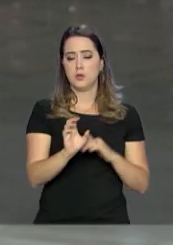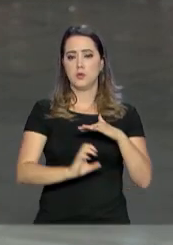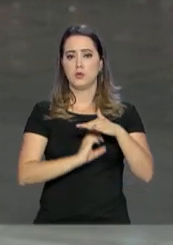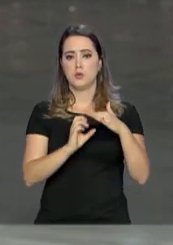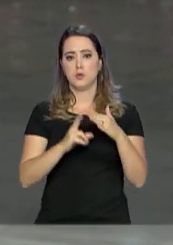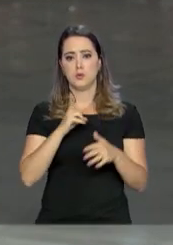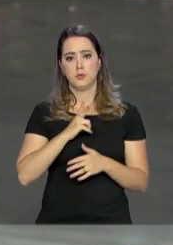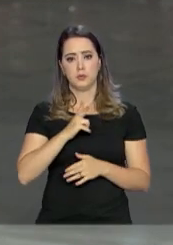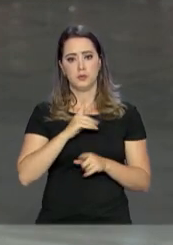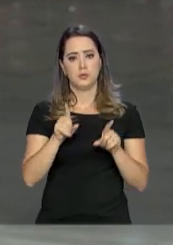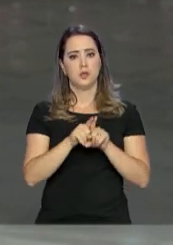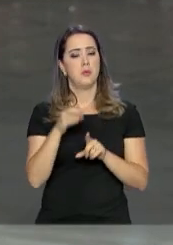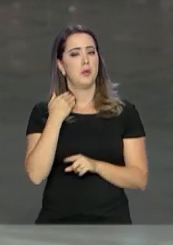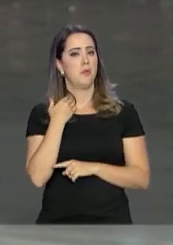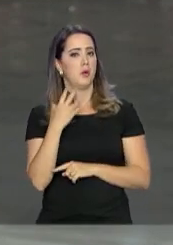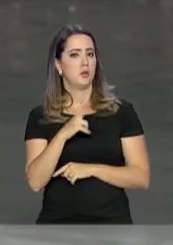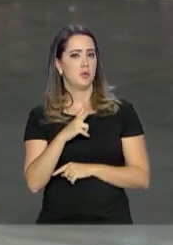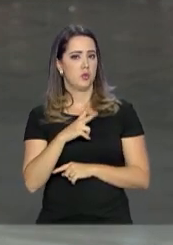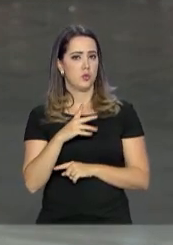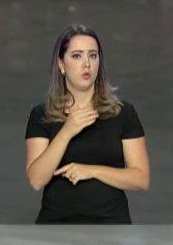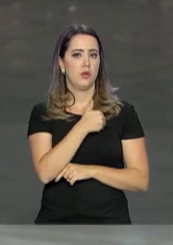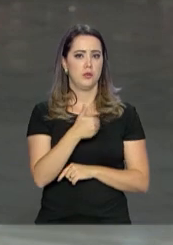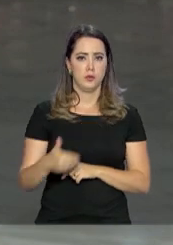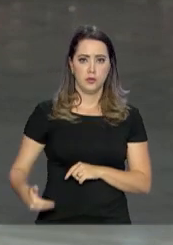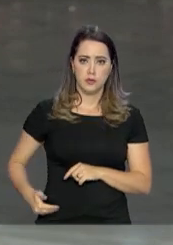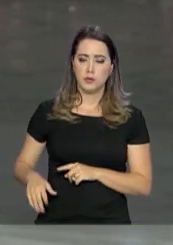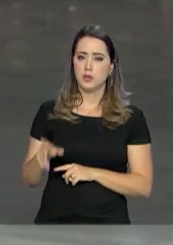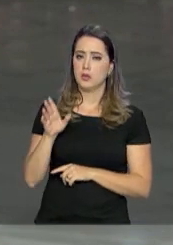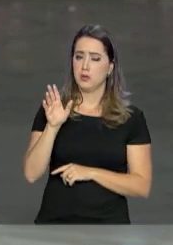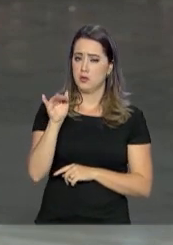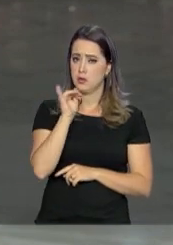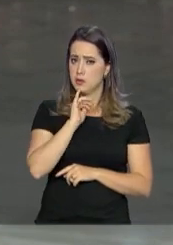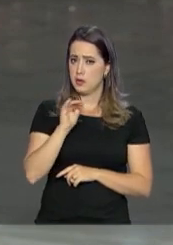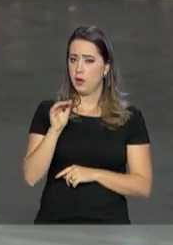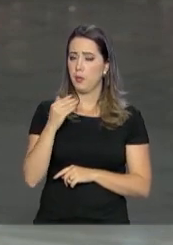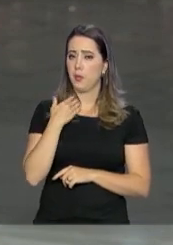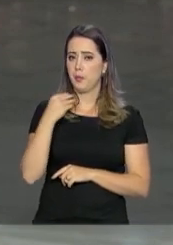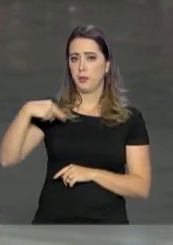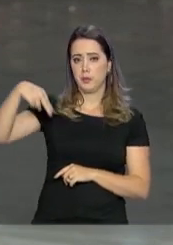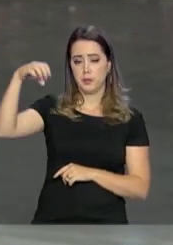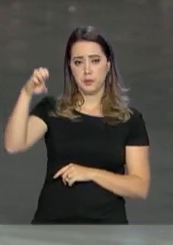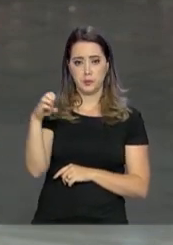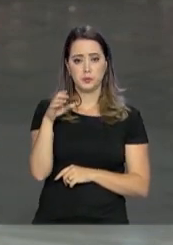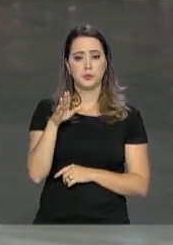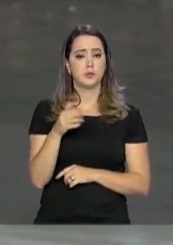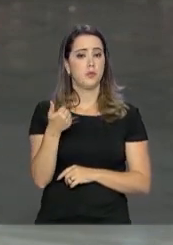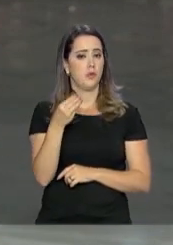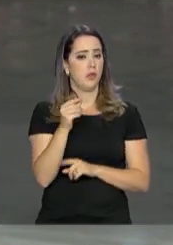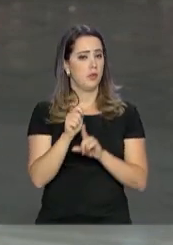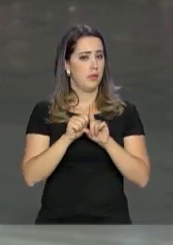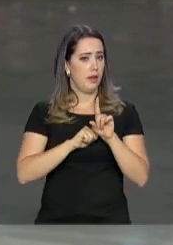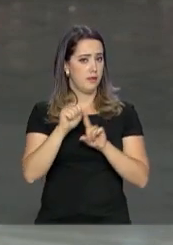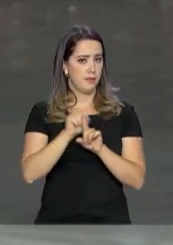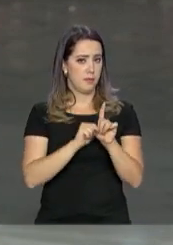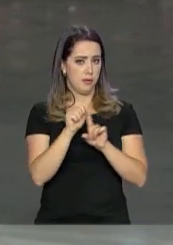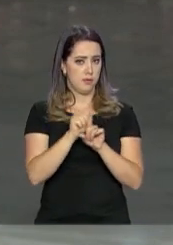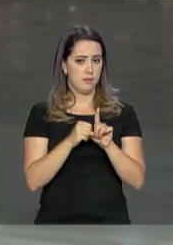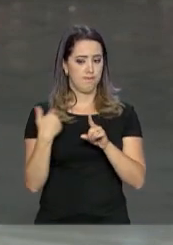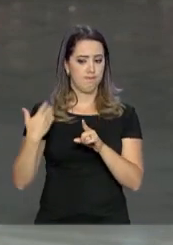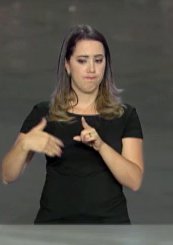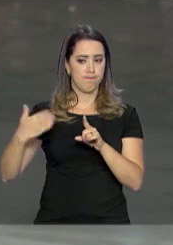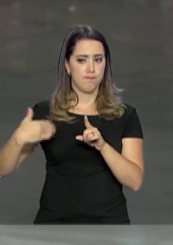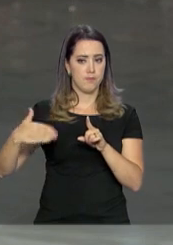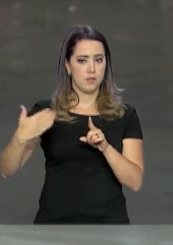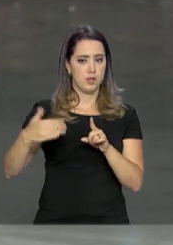privada, além de bancos privados e públicos, como o Banco do Nordeste. Nos últimos 10 meses, a instituição